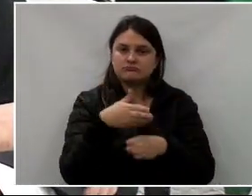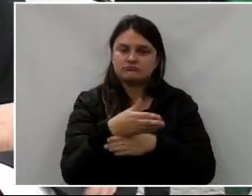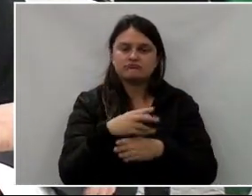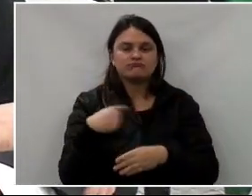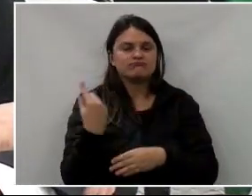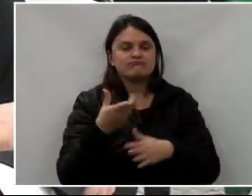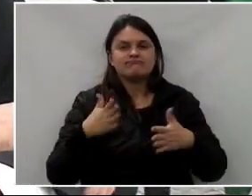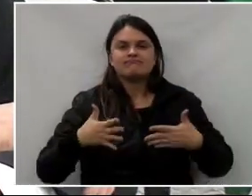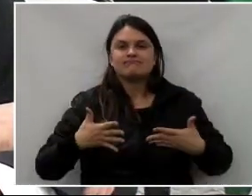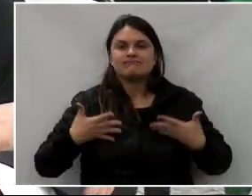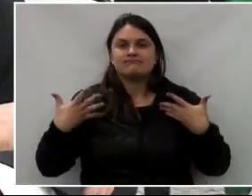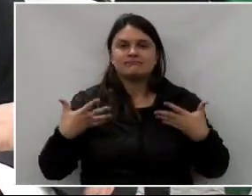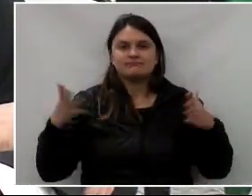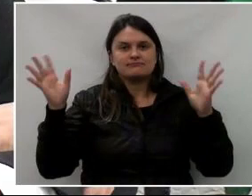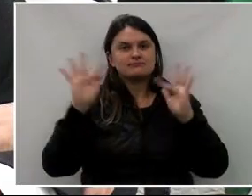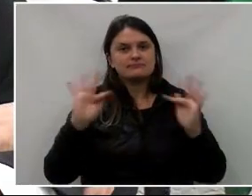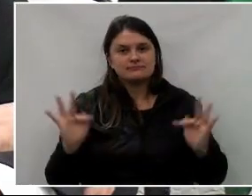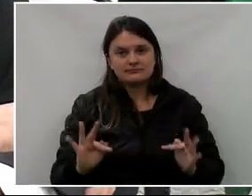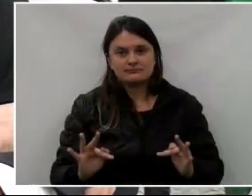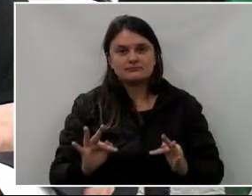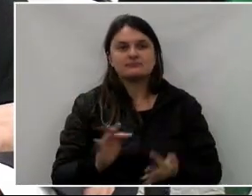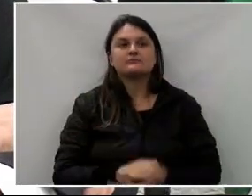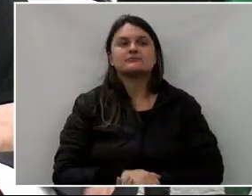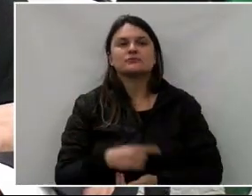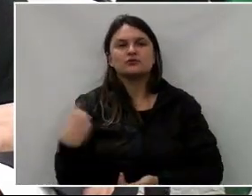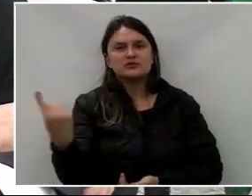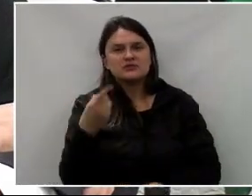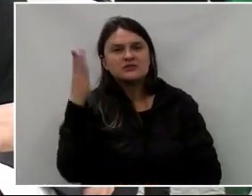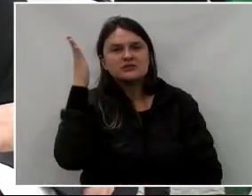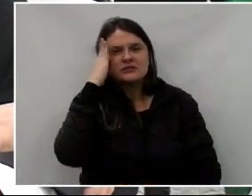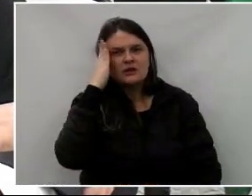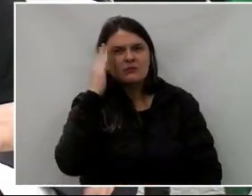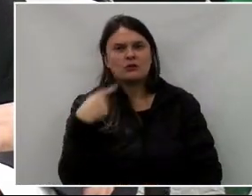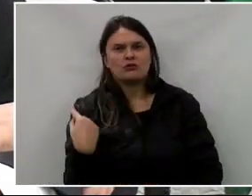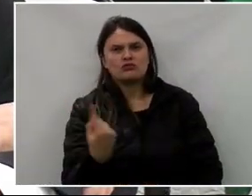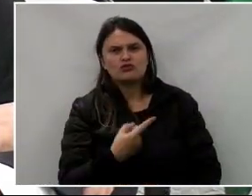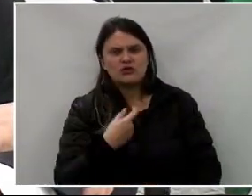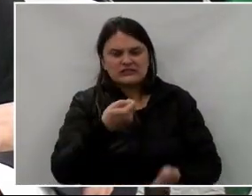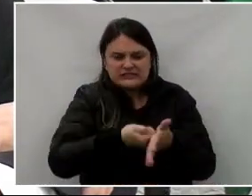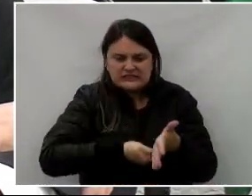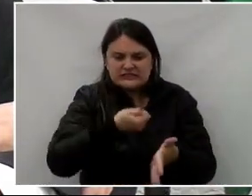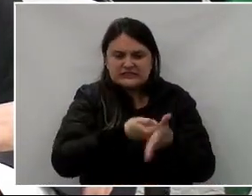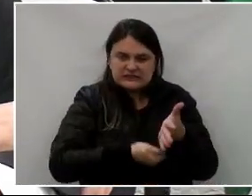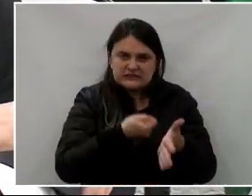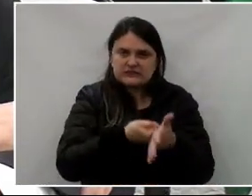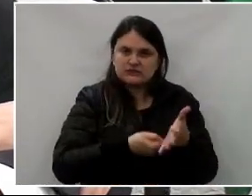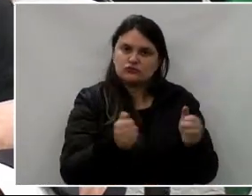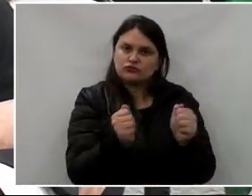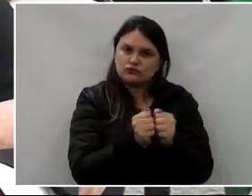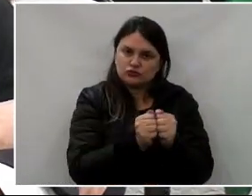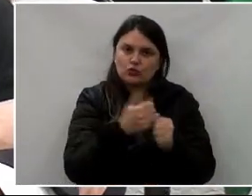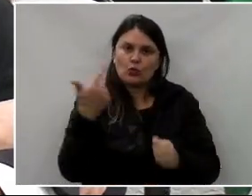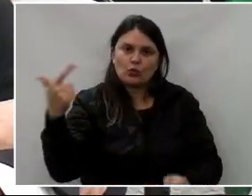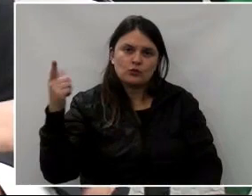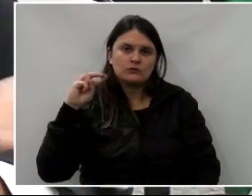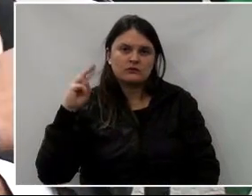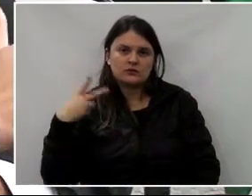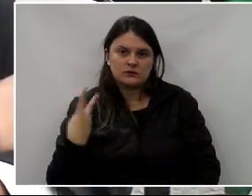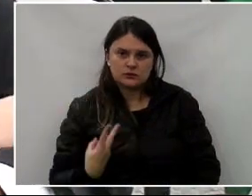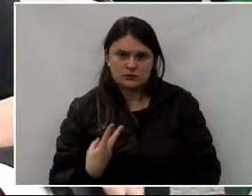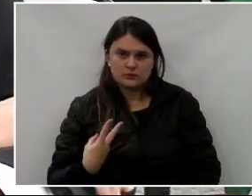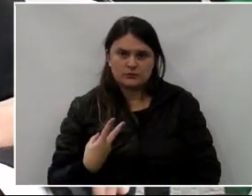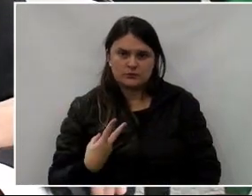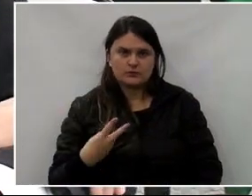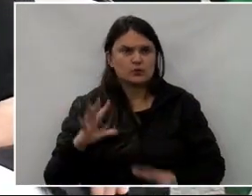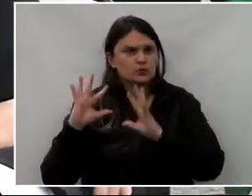alegria muito grande para nós. Vocês sabem que nós somos um dos batalhadores nessa causa, juntamente com os outros vereadores, ou